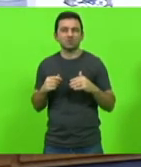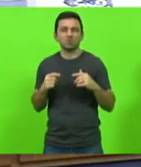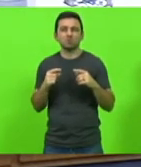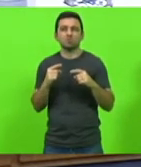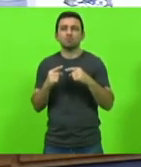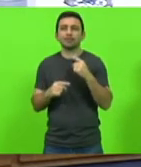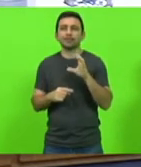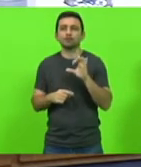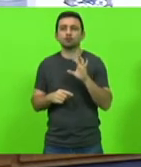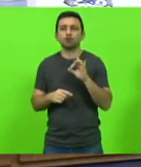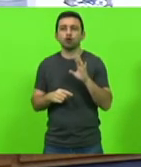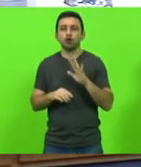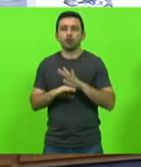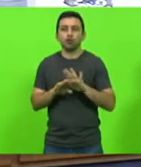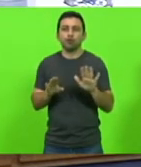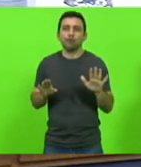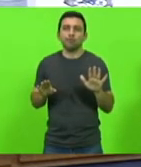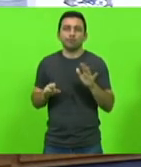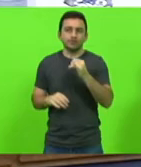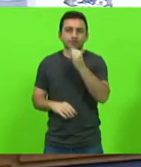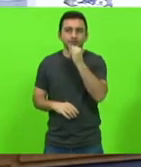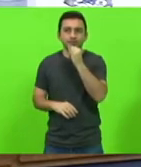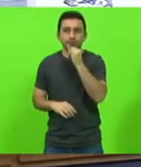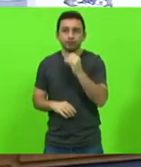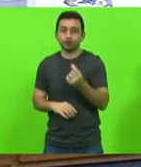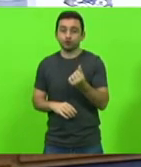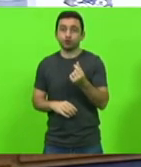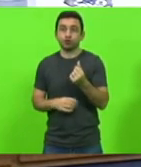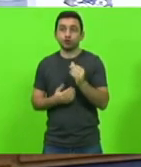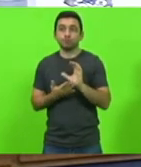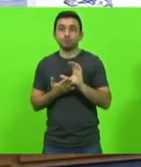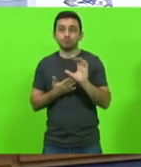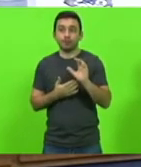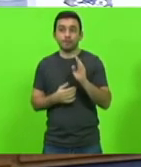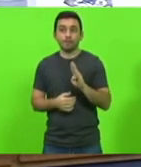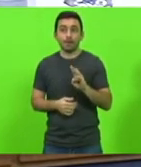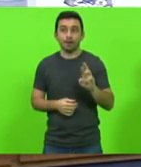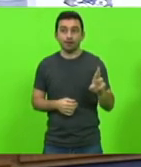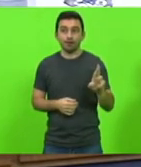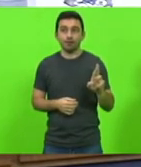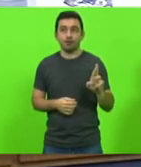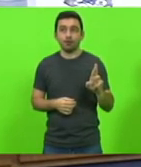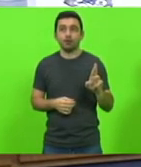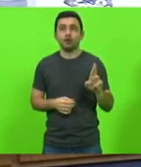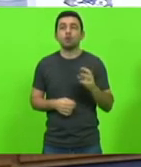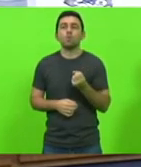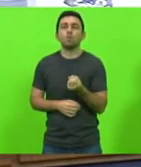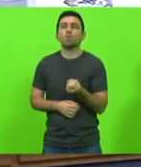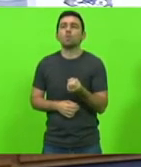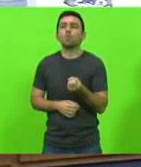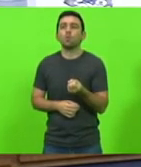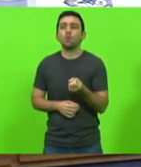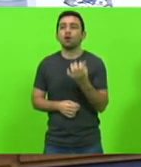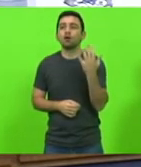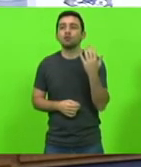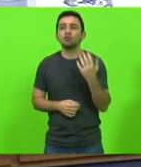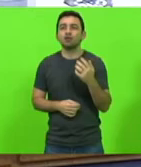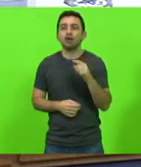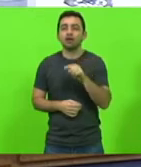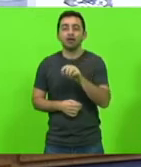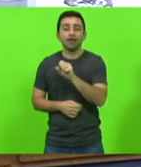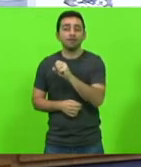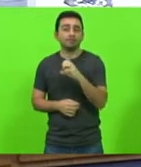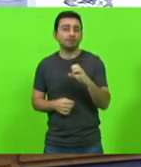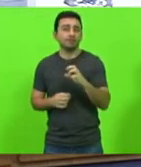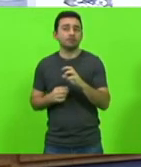de ser um dinheiro investido em BR quantos quantos quantas SCs